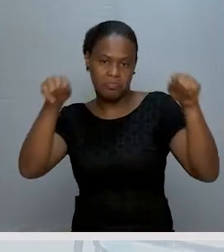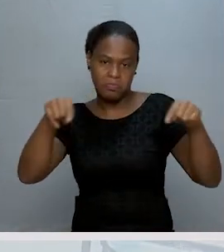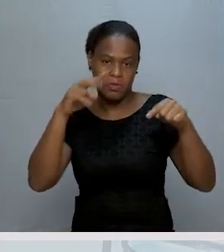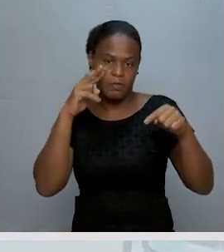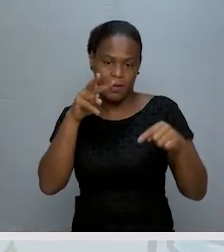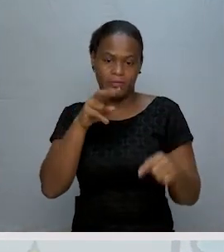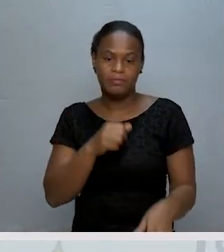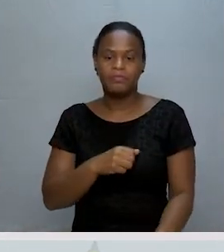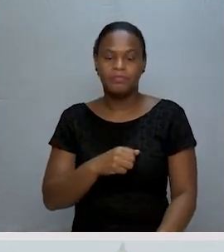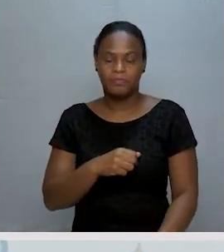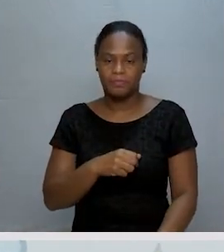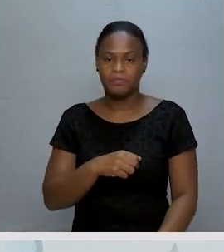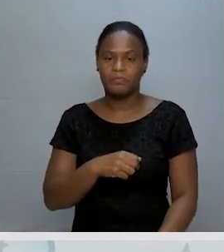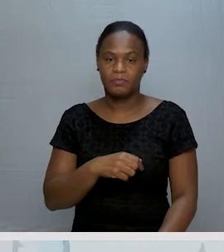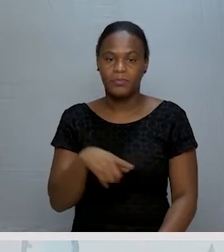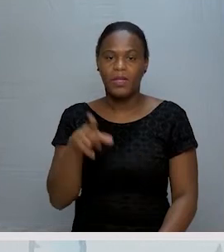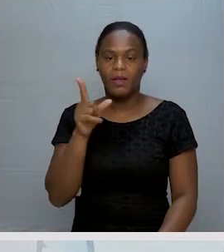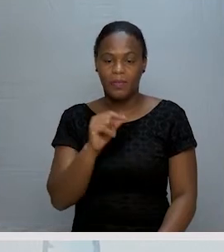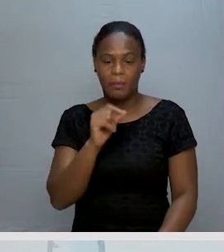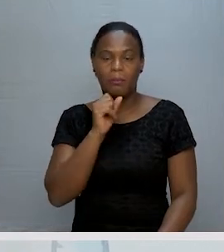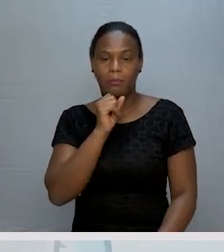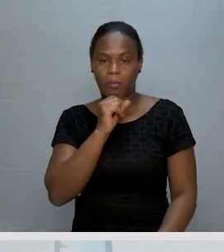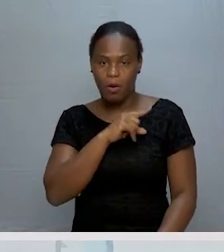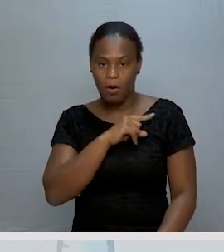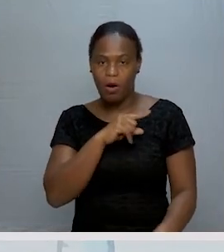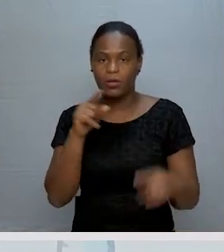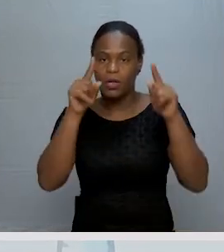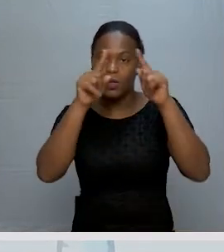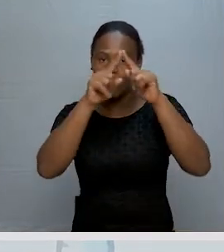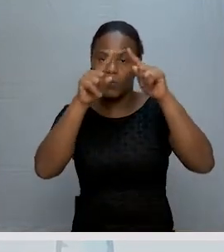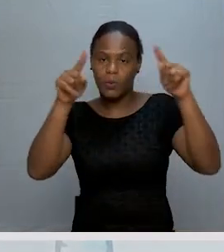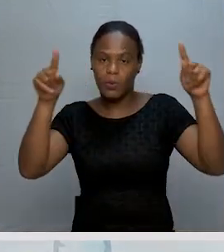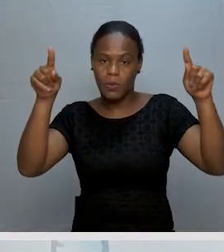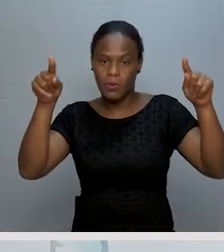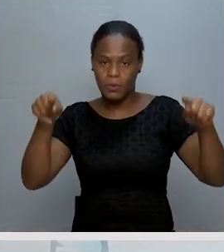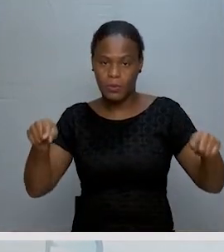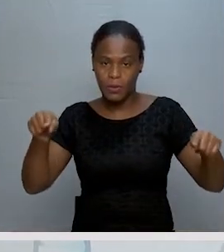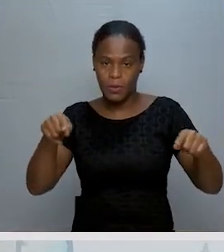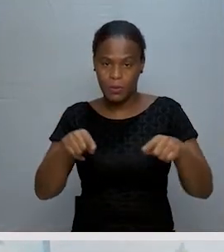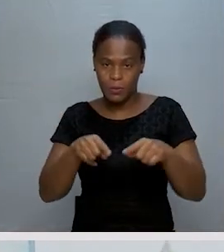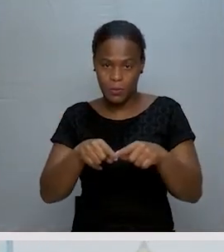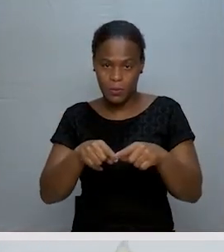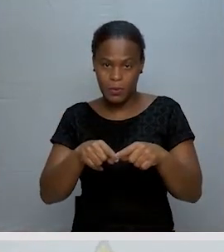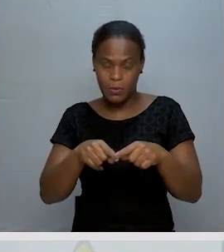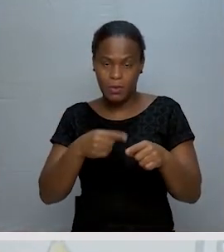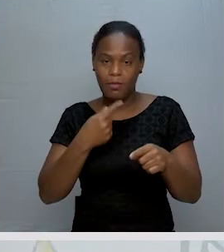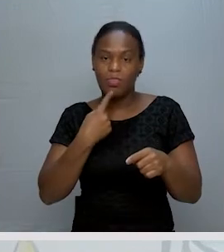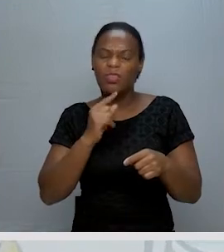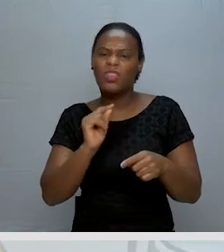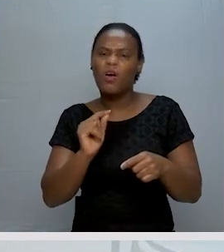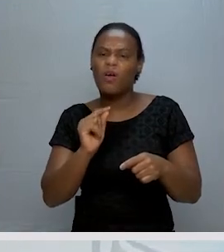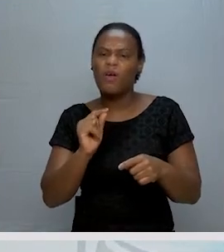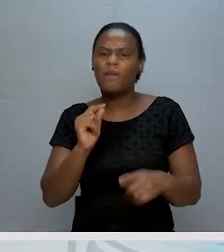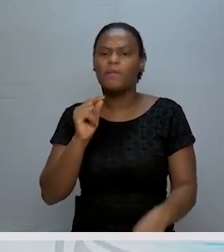uma figura desse tipo. Pode ser um paralelogramo. Pode